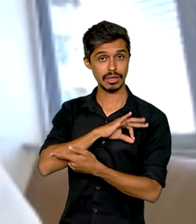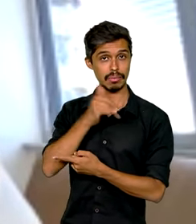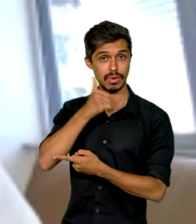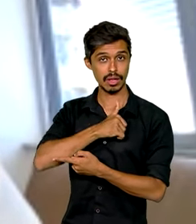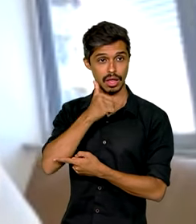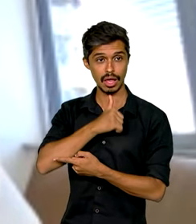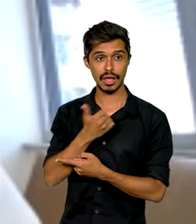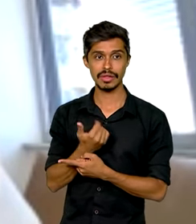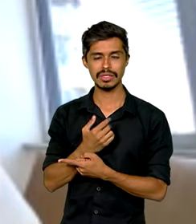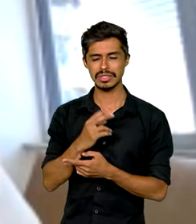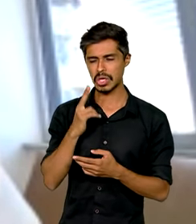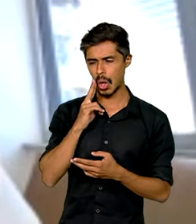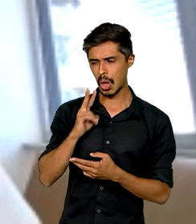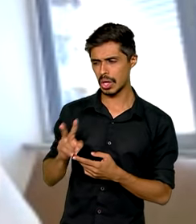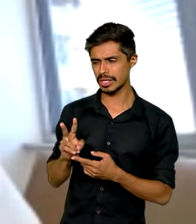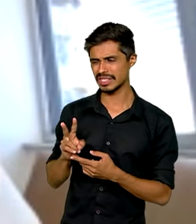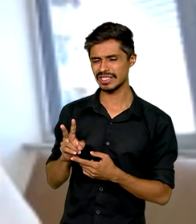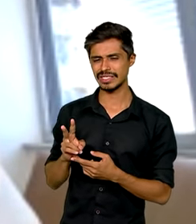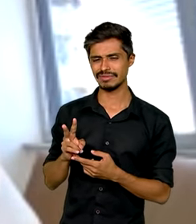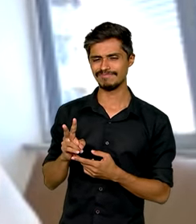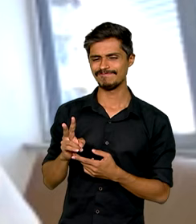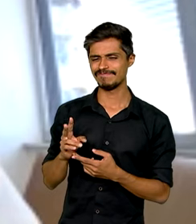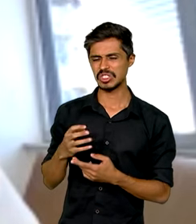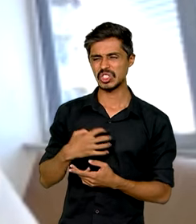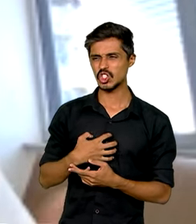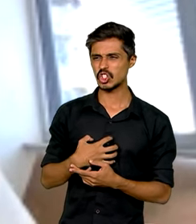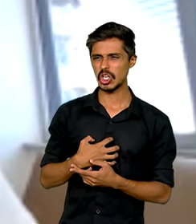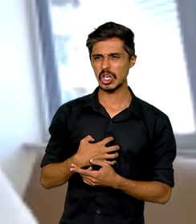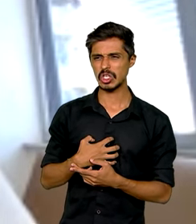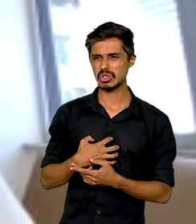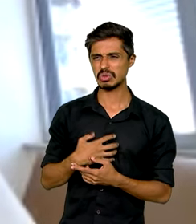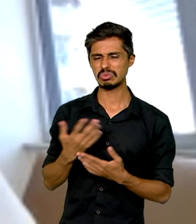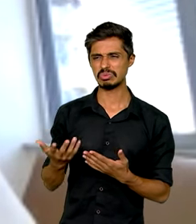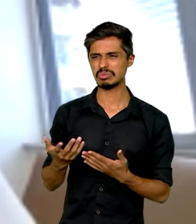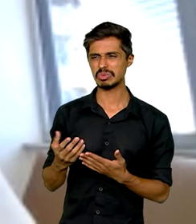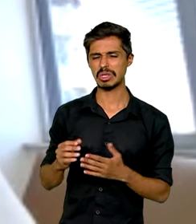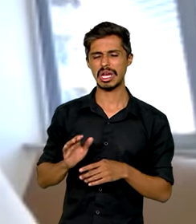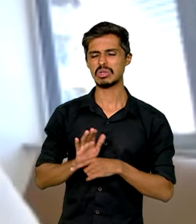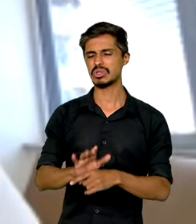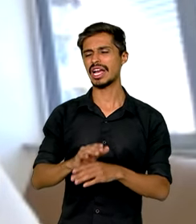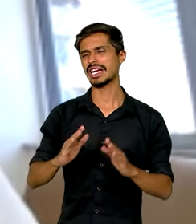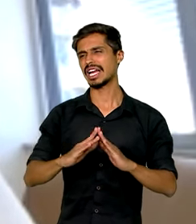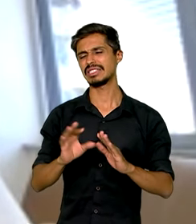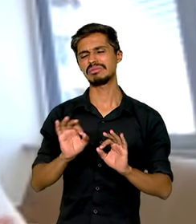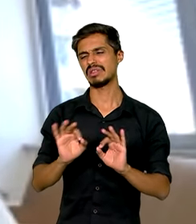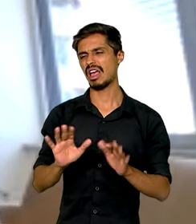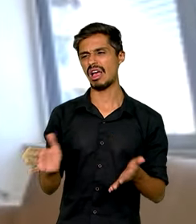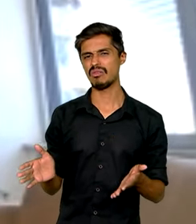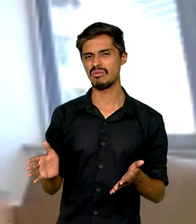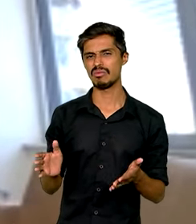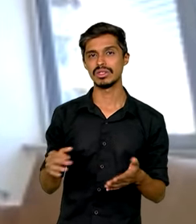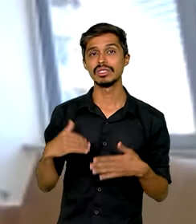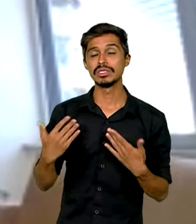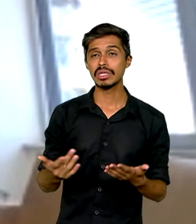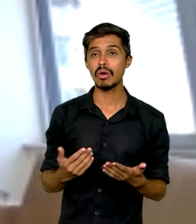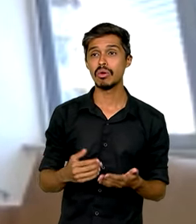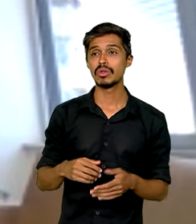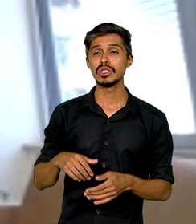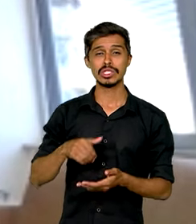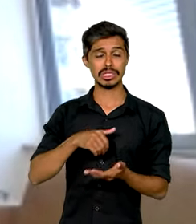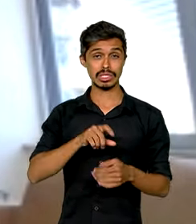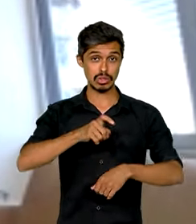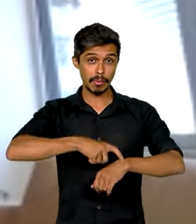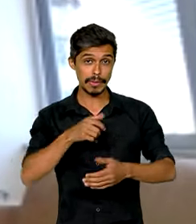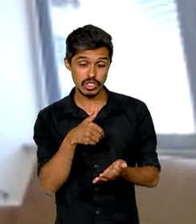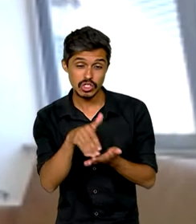eles não são vistos como para o sustento do lar, por exemplo. Então, na hora de descartar alguém no